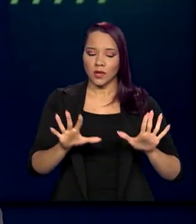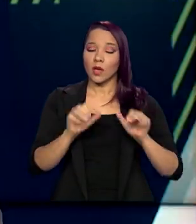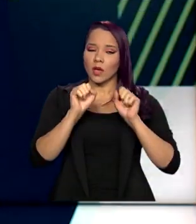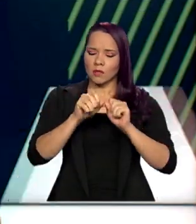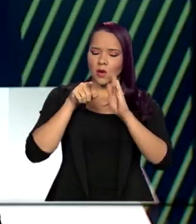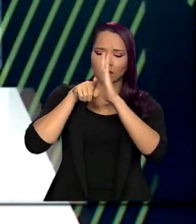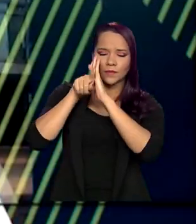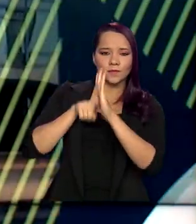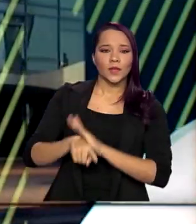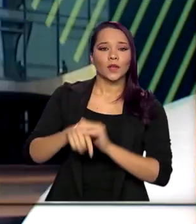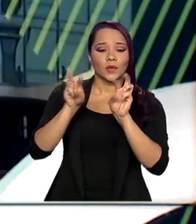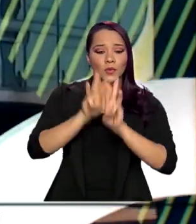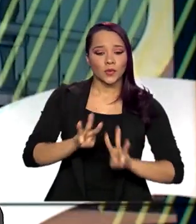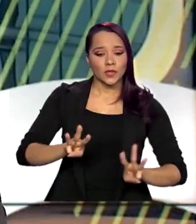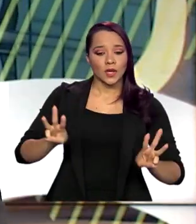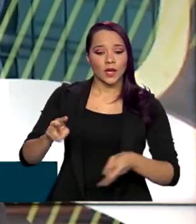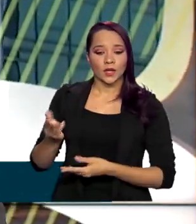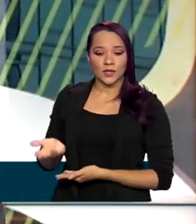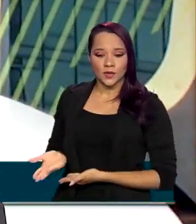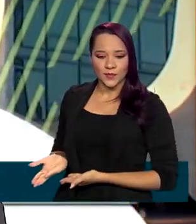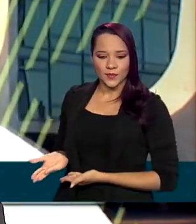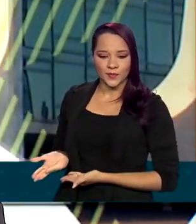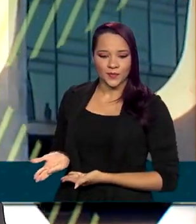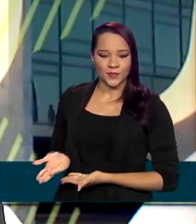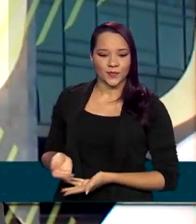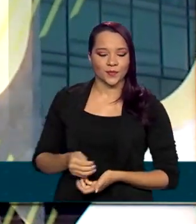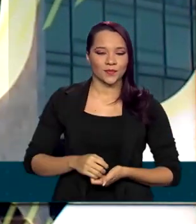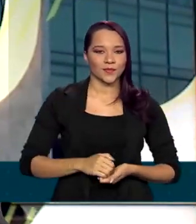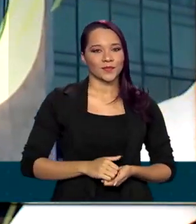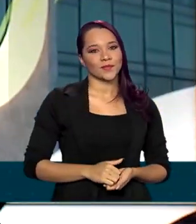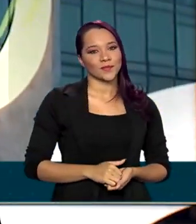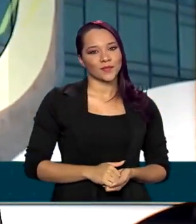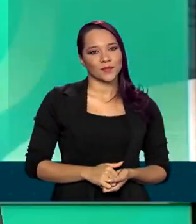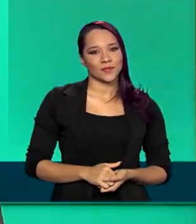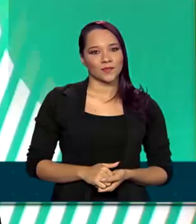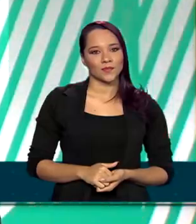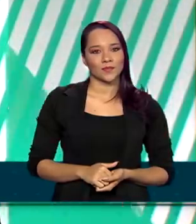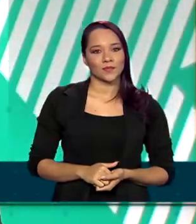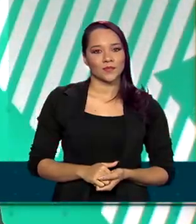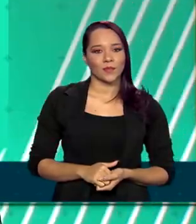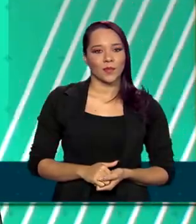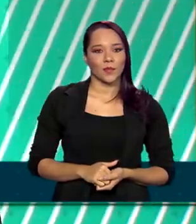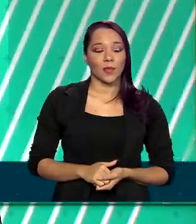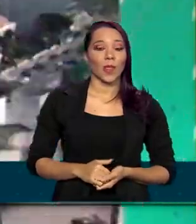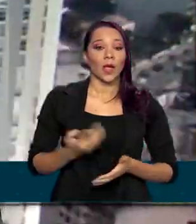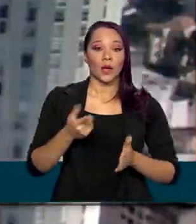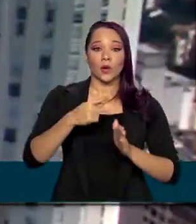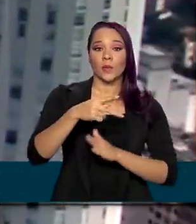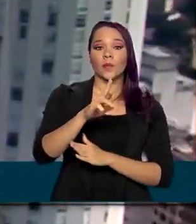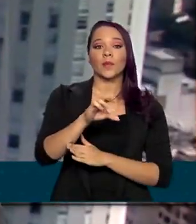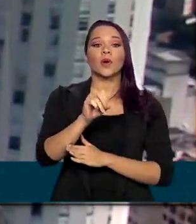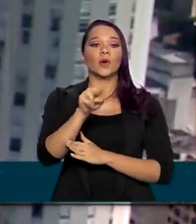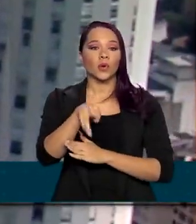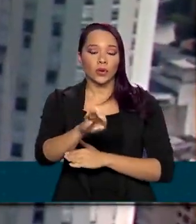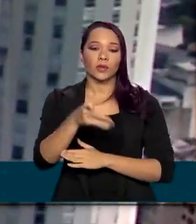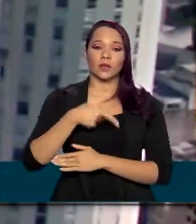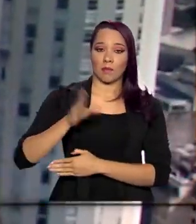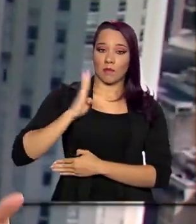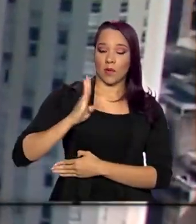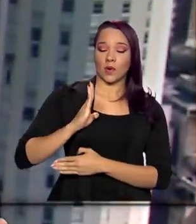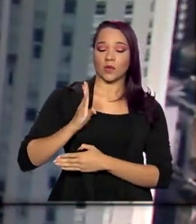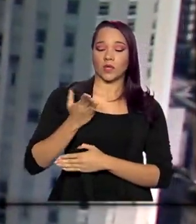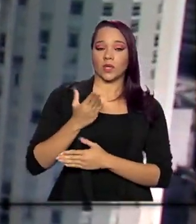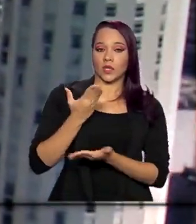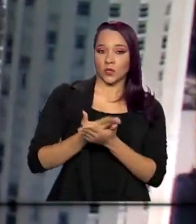ser consultado no site prouniportal.mec.gov.br. O Prouni oferece bolsas de estudo